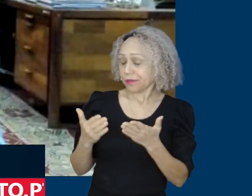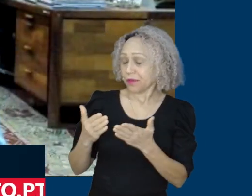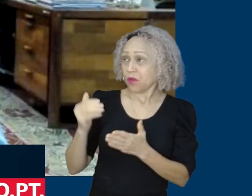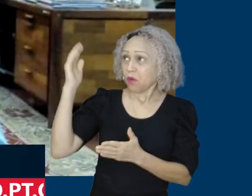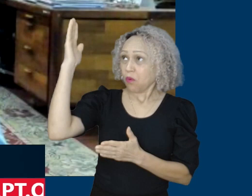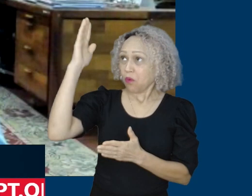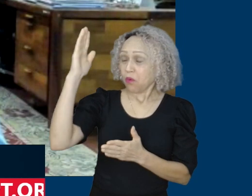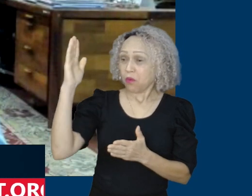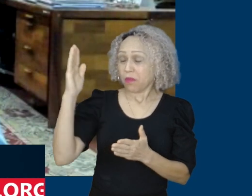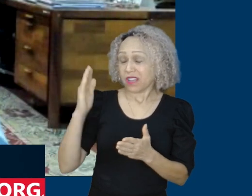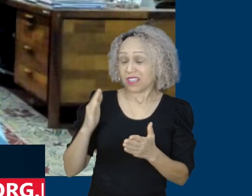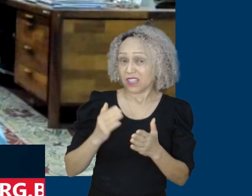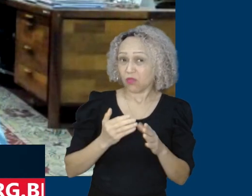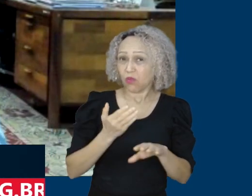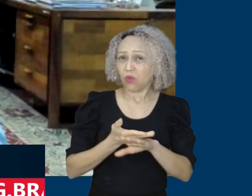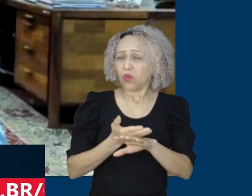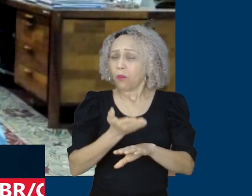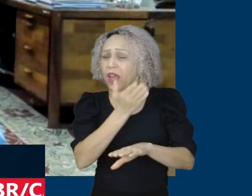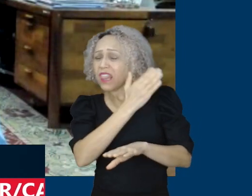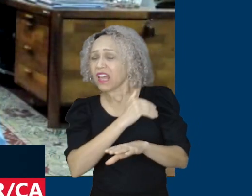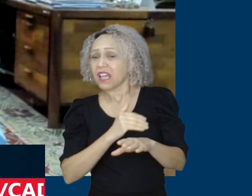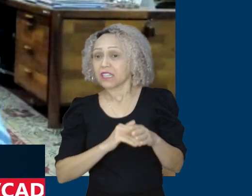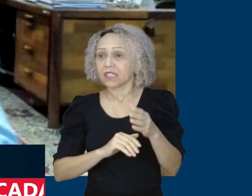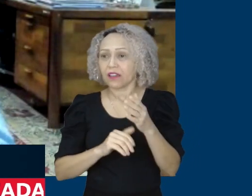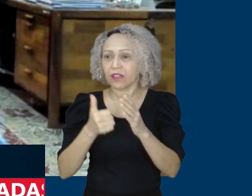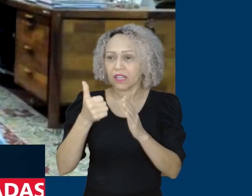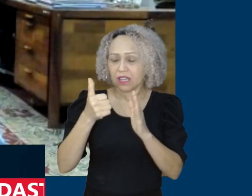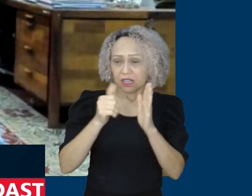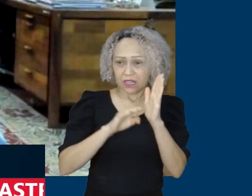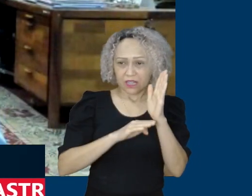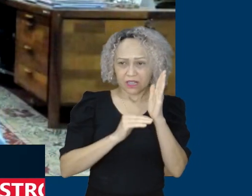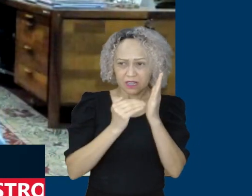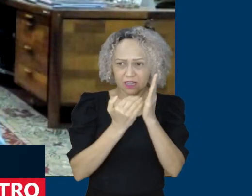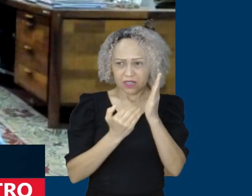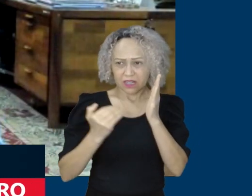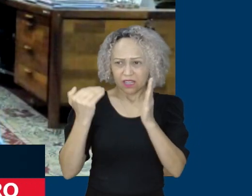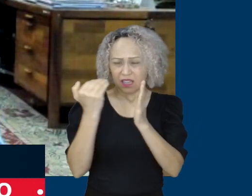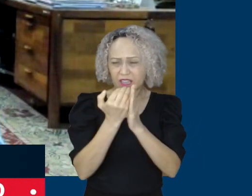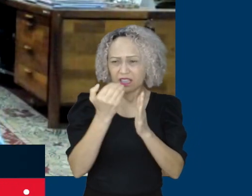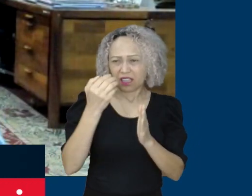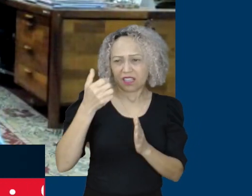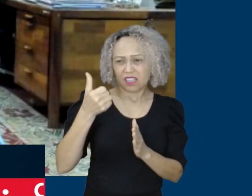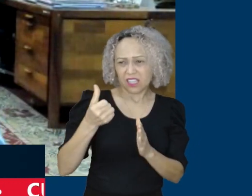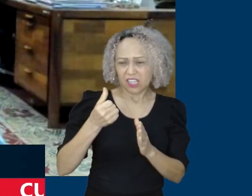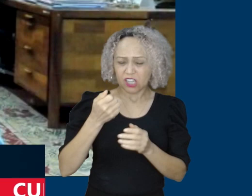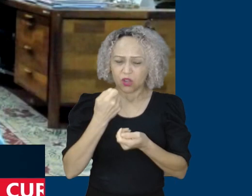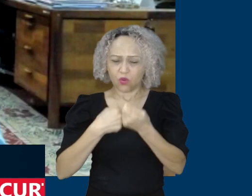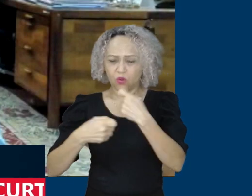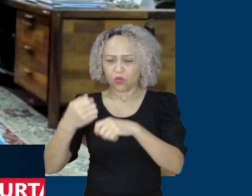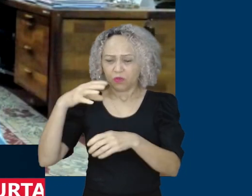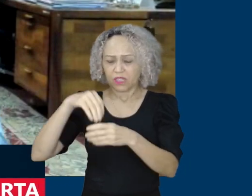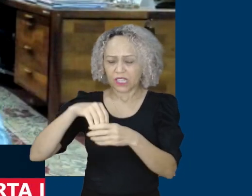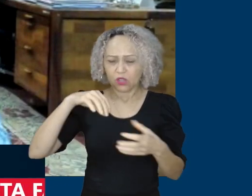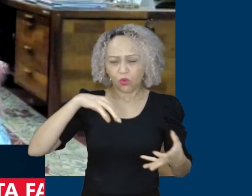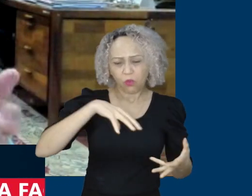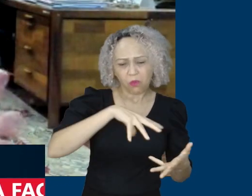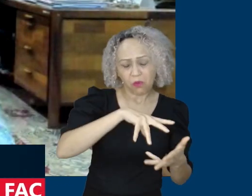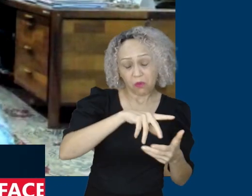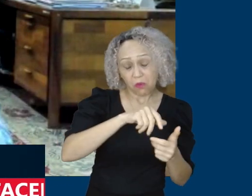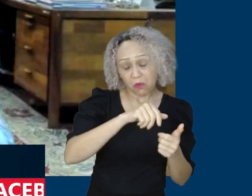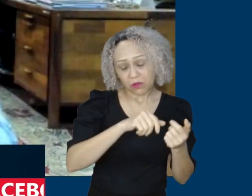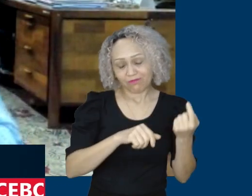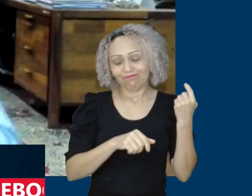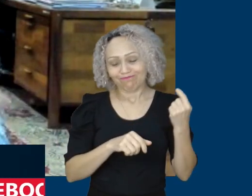Infelizmente, os governos retrocederam também a economia brasileira, voltamos tudo para trás, a fome